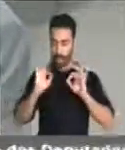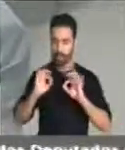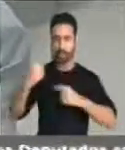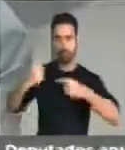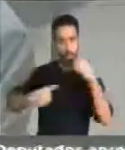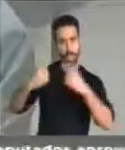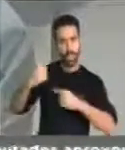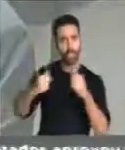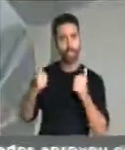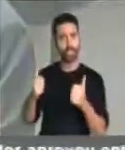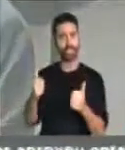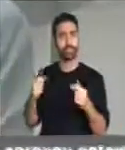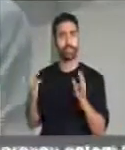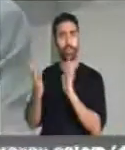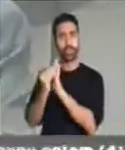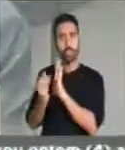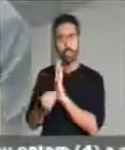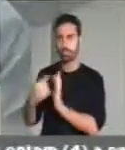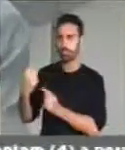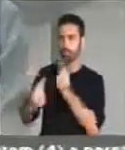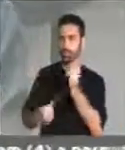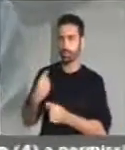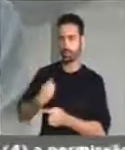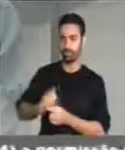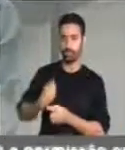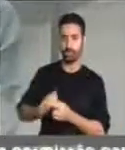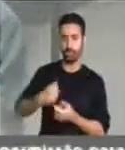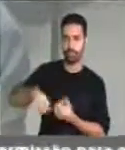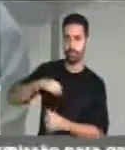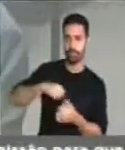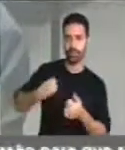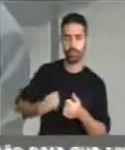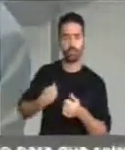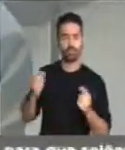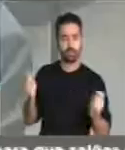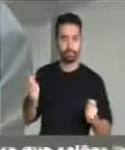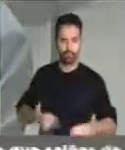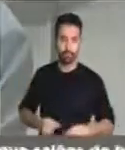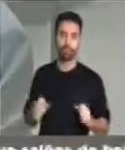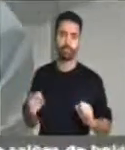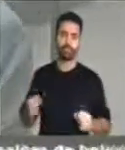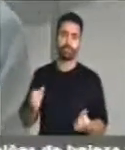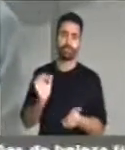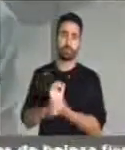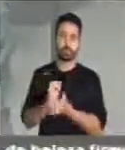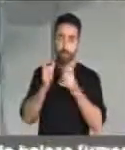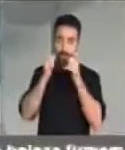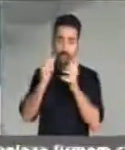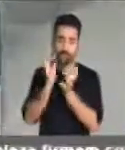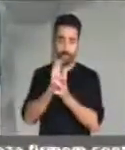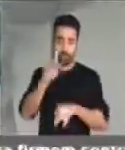proposta De conteúdo, de vida De transparência e de defesa Dos interesses da população Fico rei